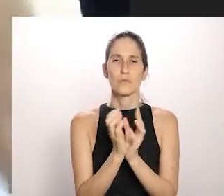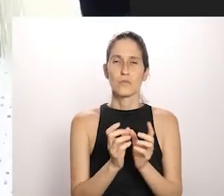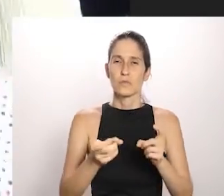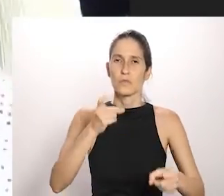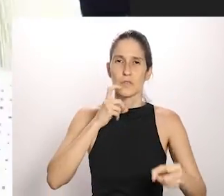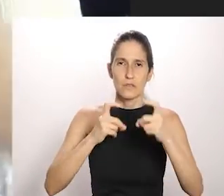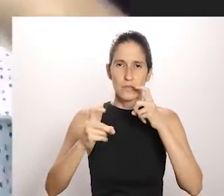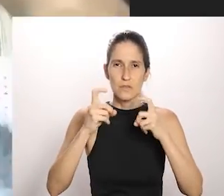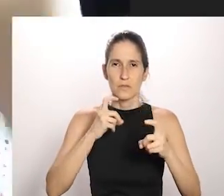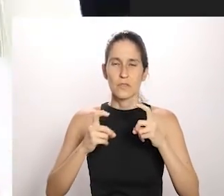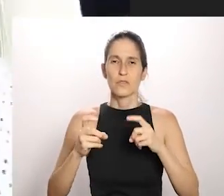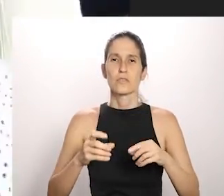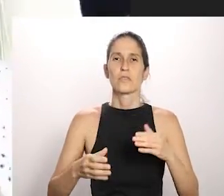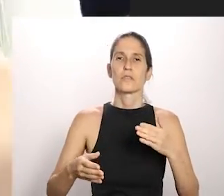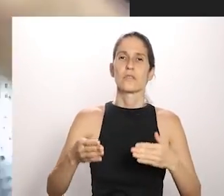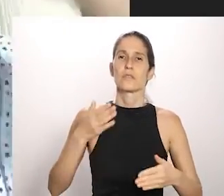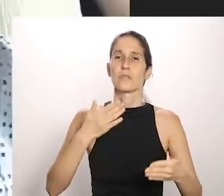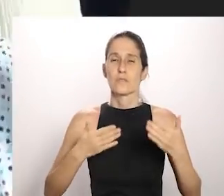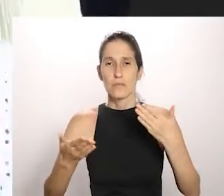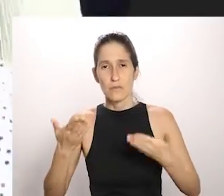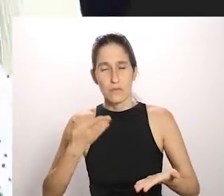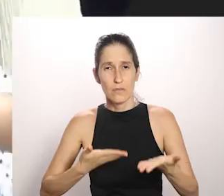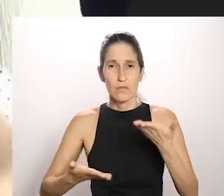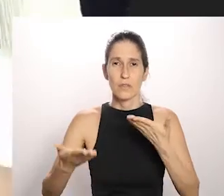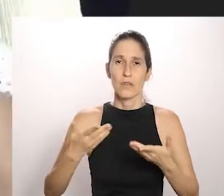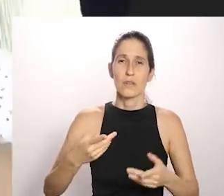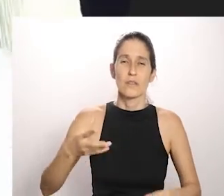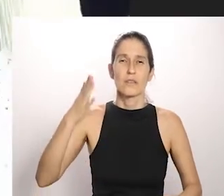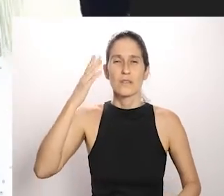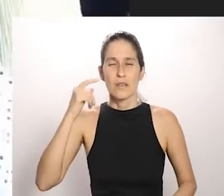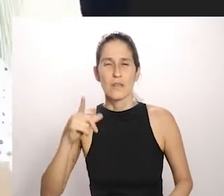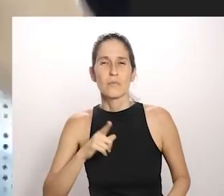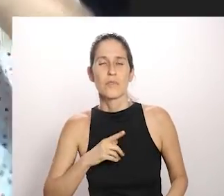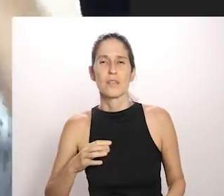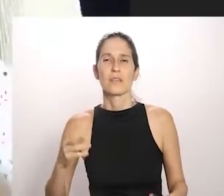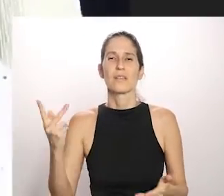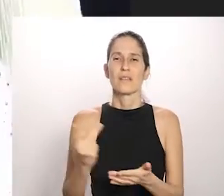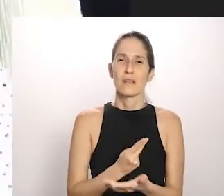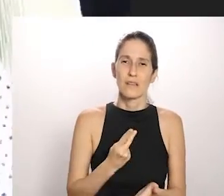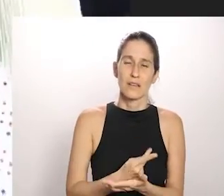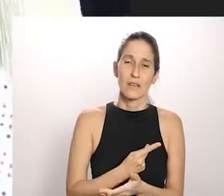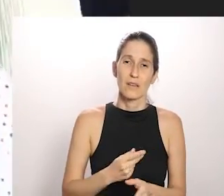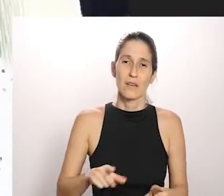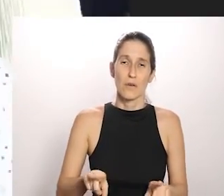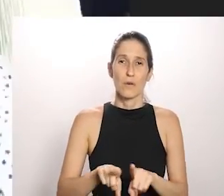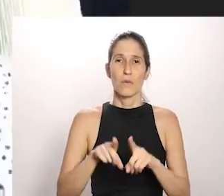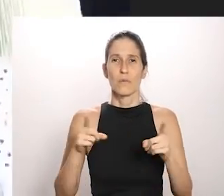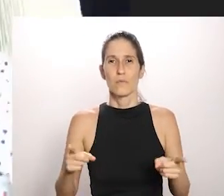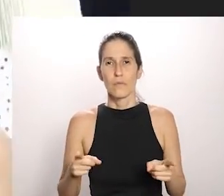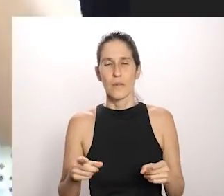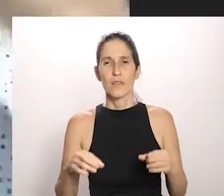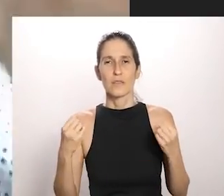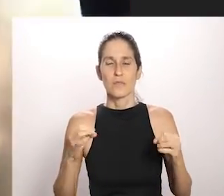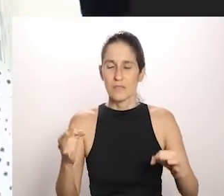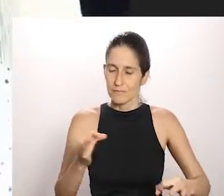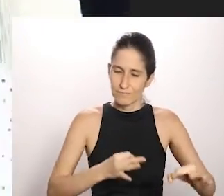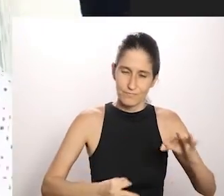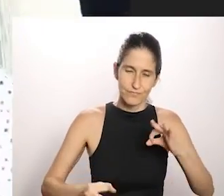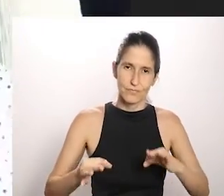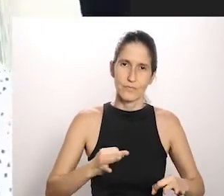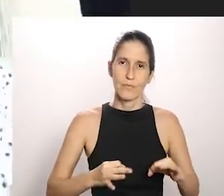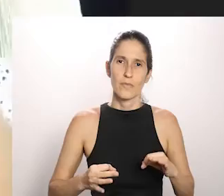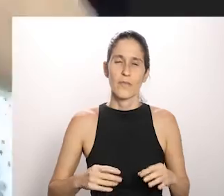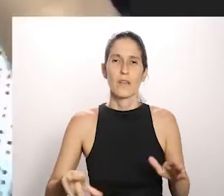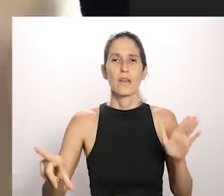conversando, dialogando, onde a gente pode ver que pode melhorar, onde tem alguns erros, que a gente sabe que existe também, a gente não pode, tem que ter a questão da